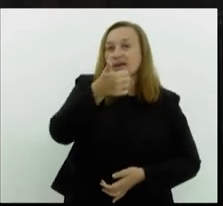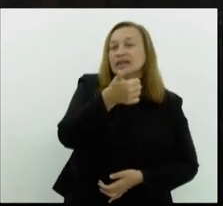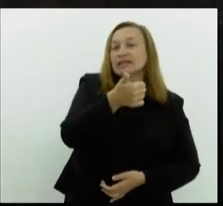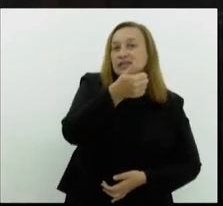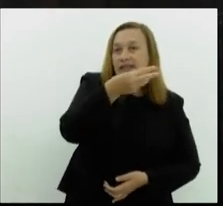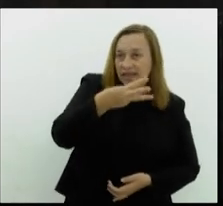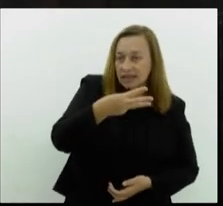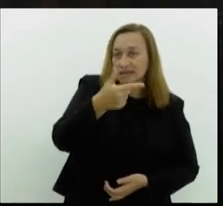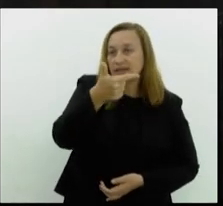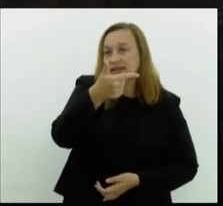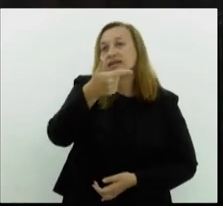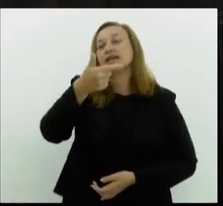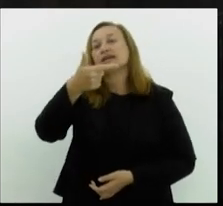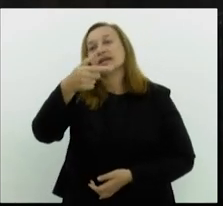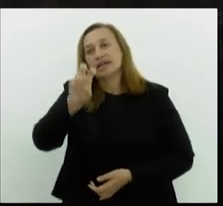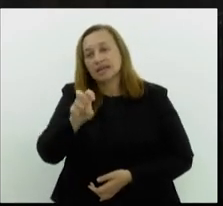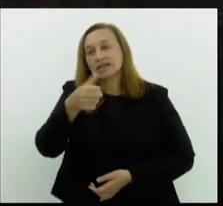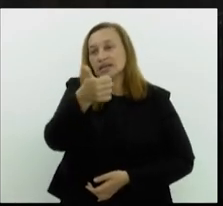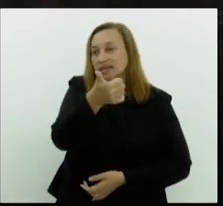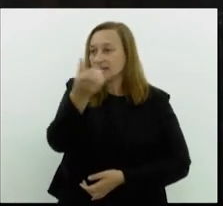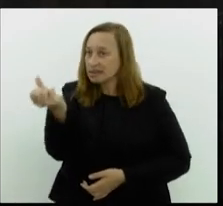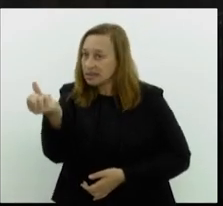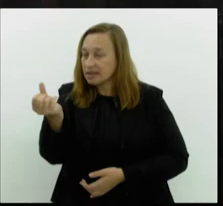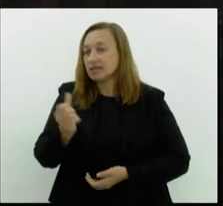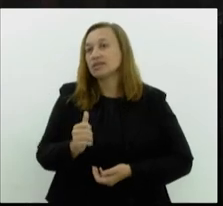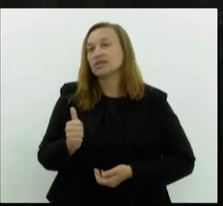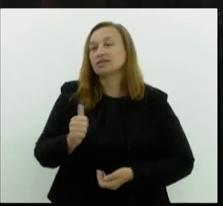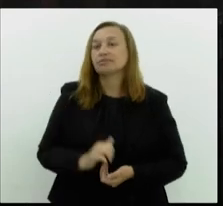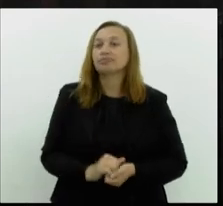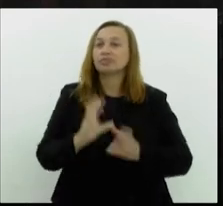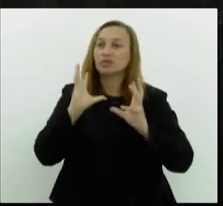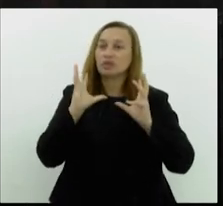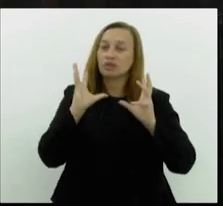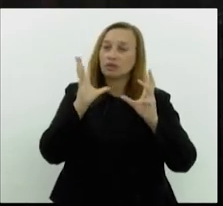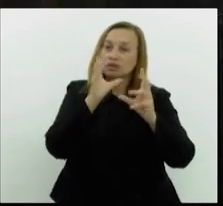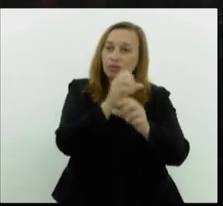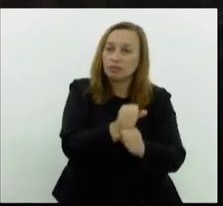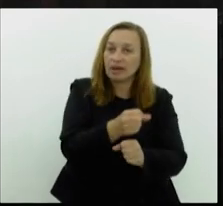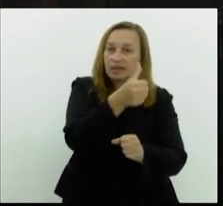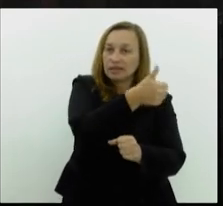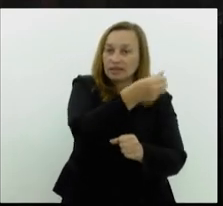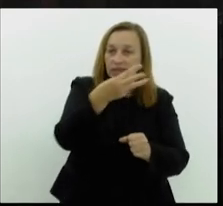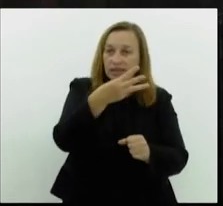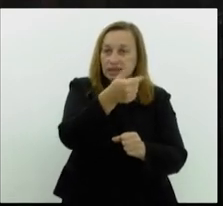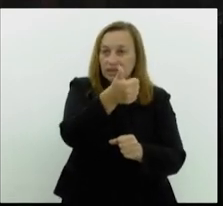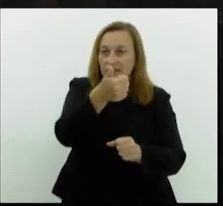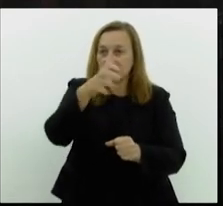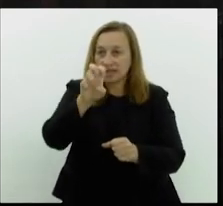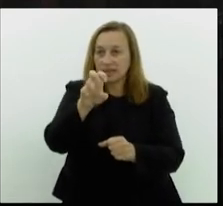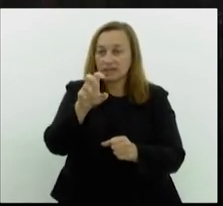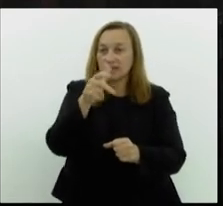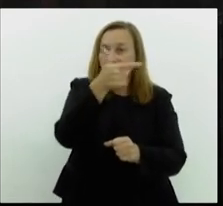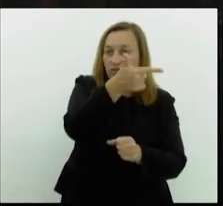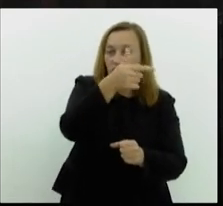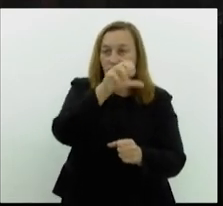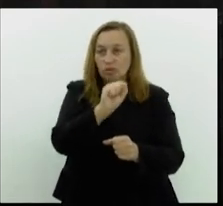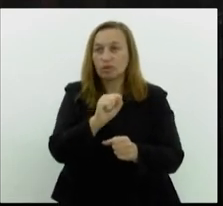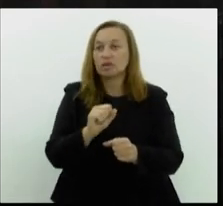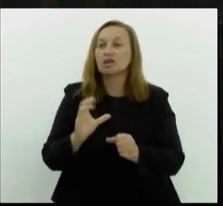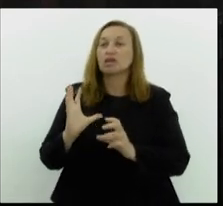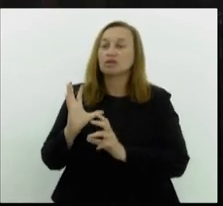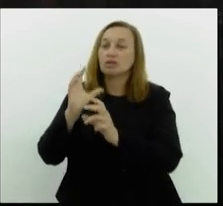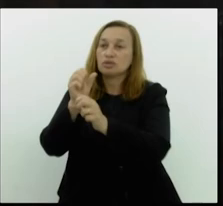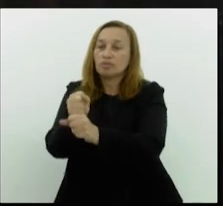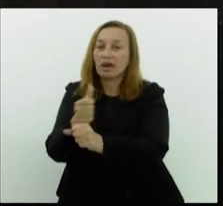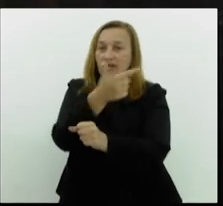bilhões de reais. Se eu somar 13 com 15, deu 28. Se eu somar